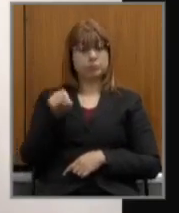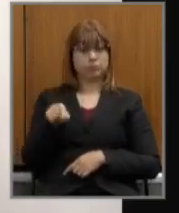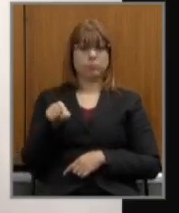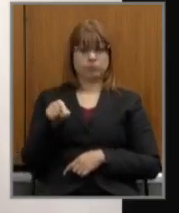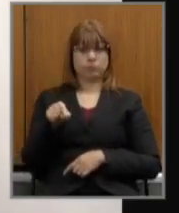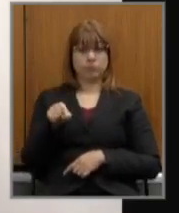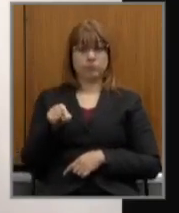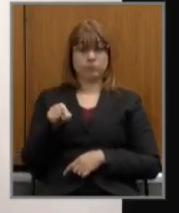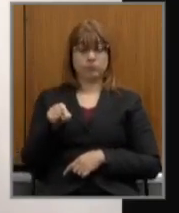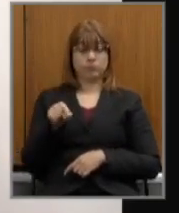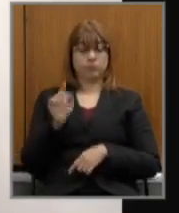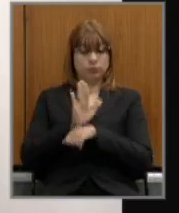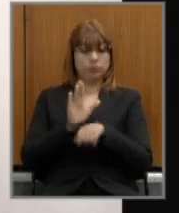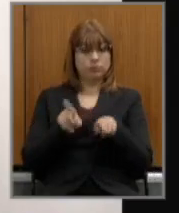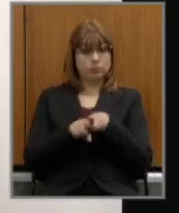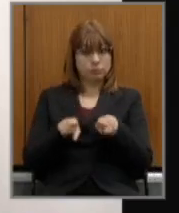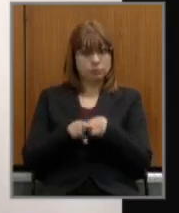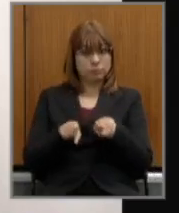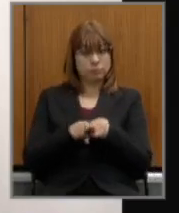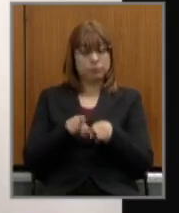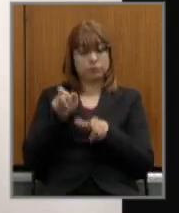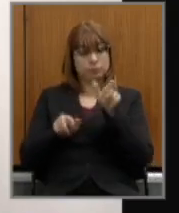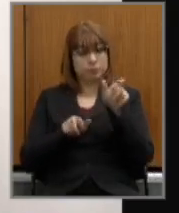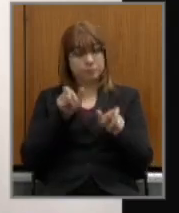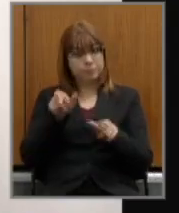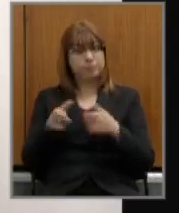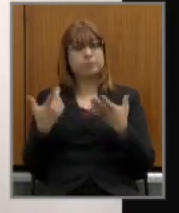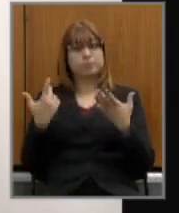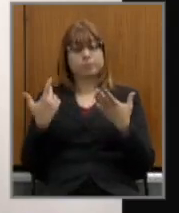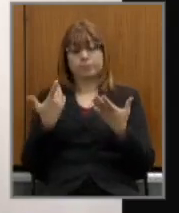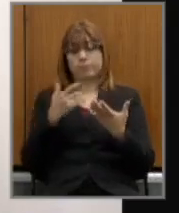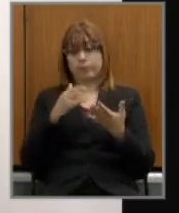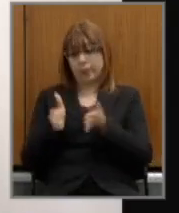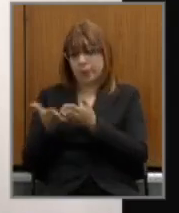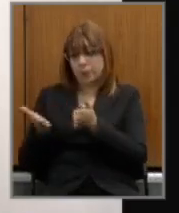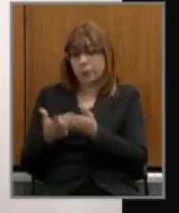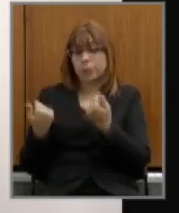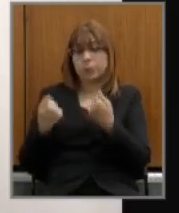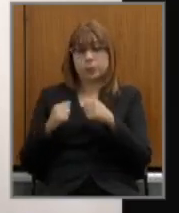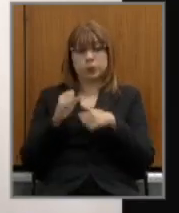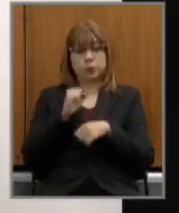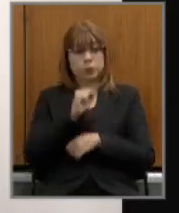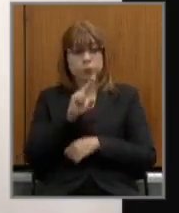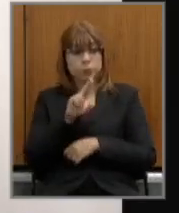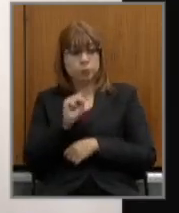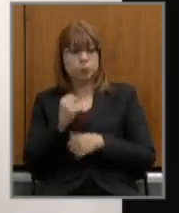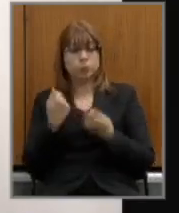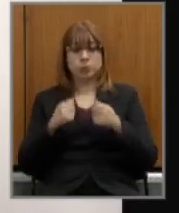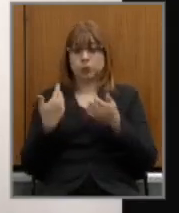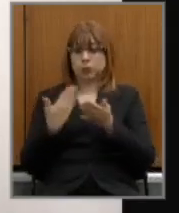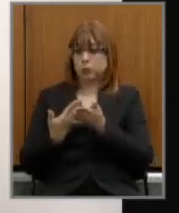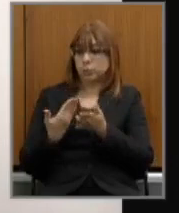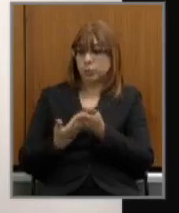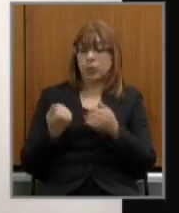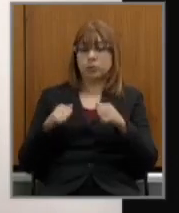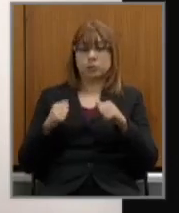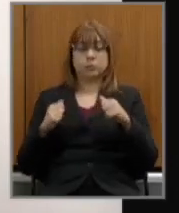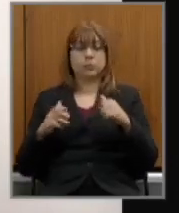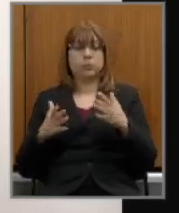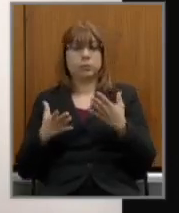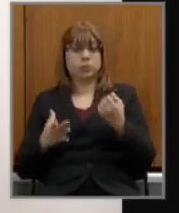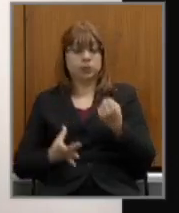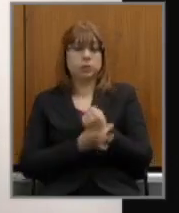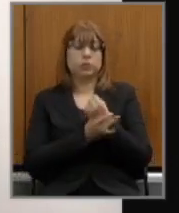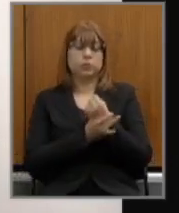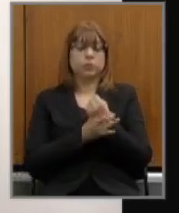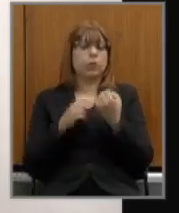cidadã mais pobre que precisa da escola pública do SUS da assistência social e da segurança pública eu queria